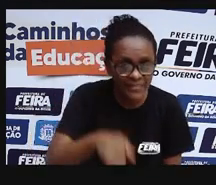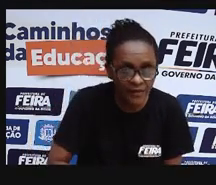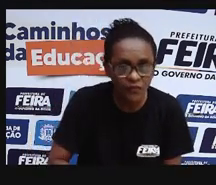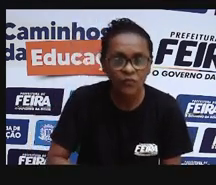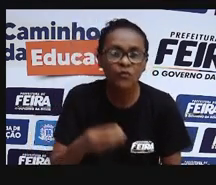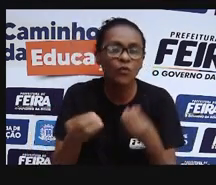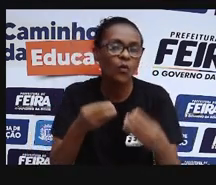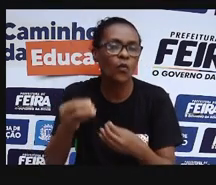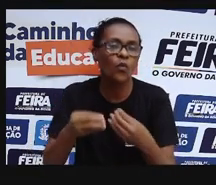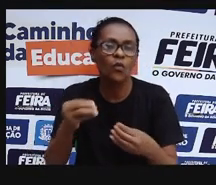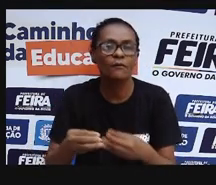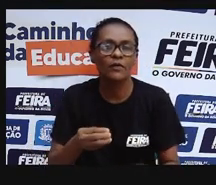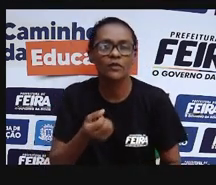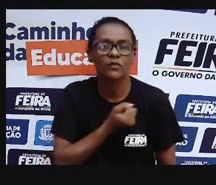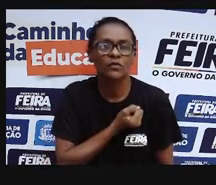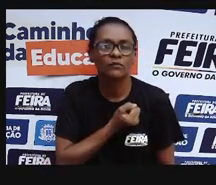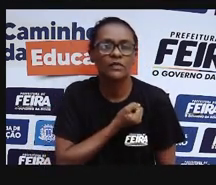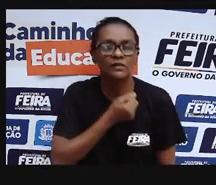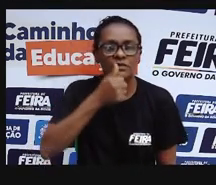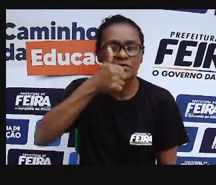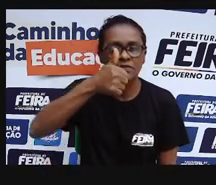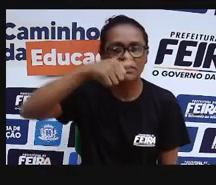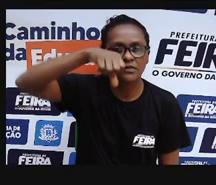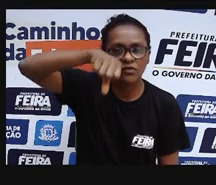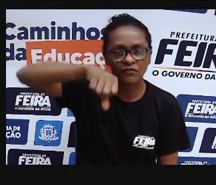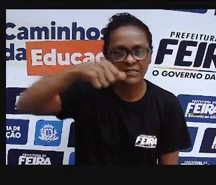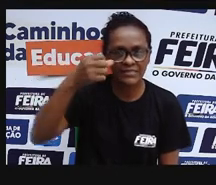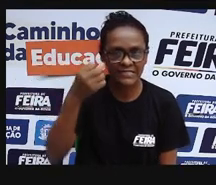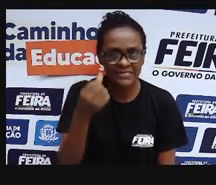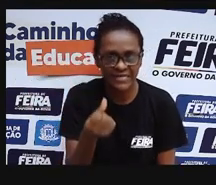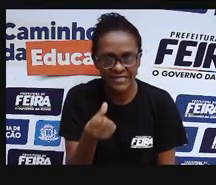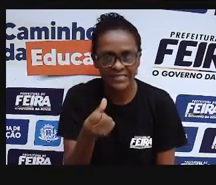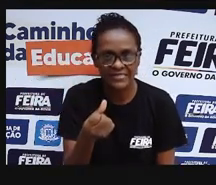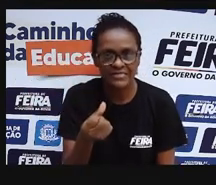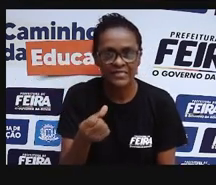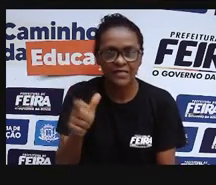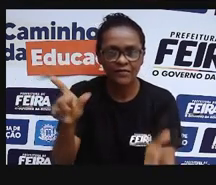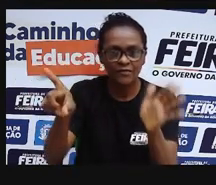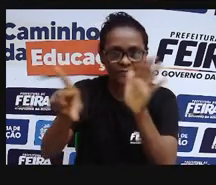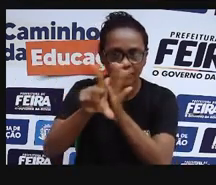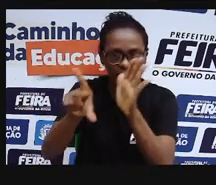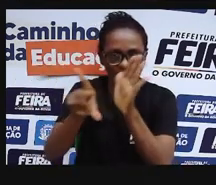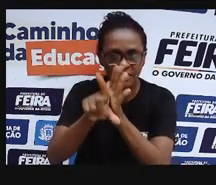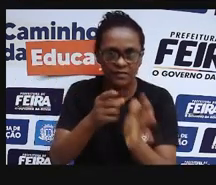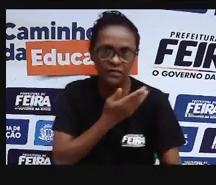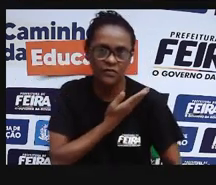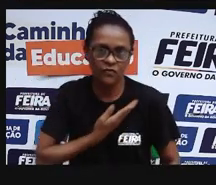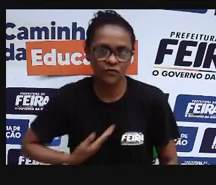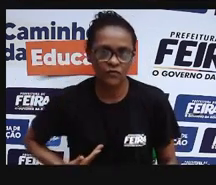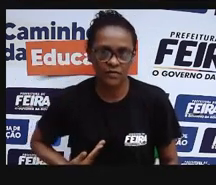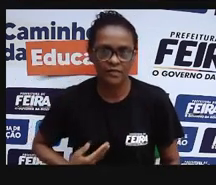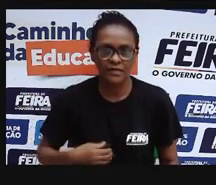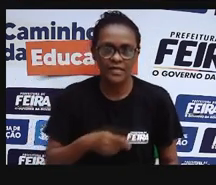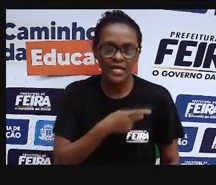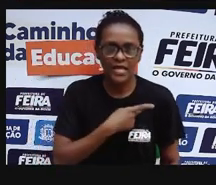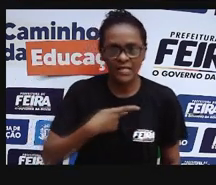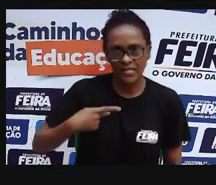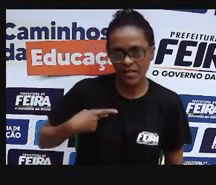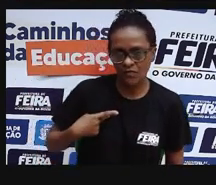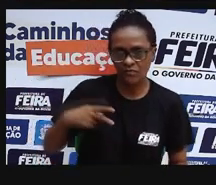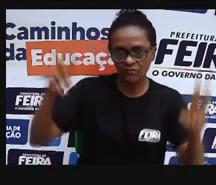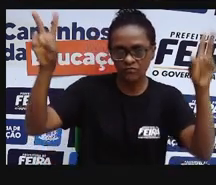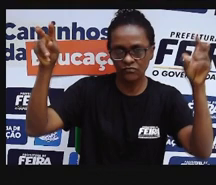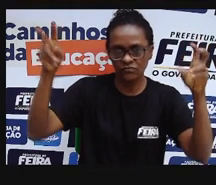da nossa Constituição. O que que esse artigo diz? Ele diz o seguinte, saúde é direito de todos